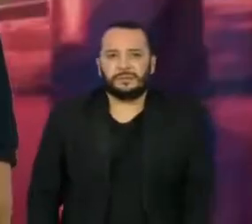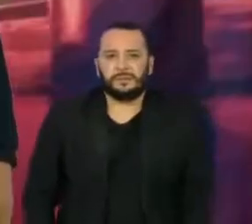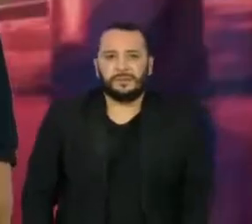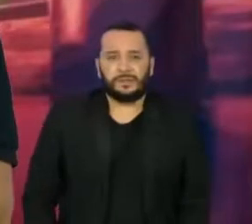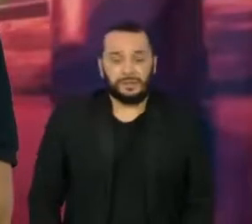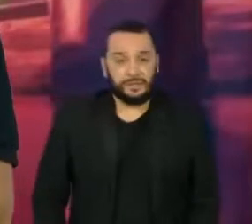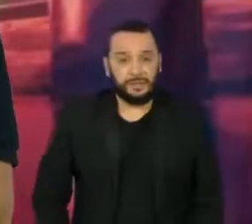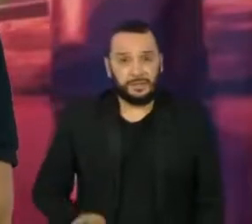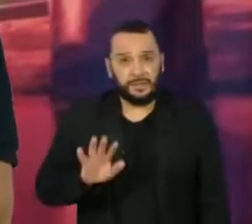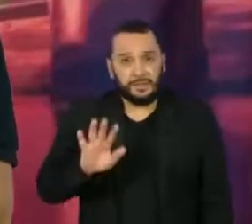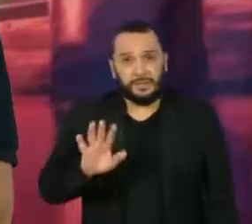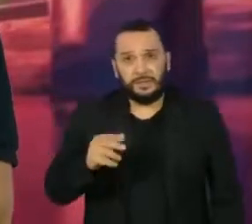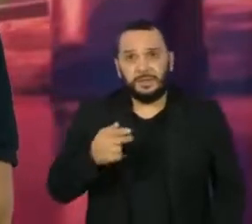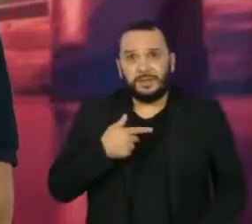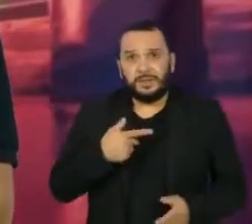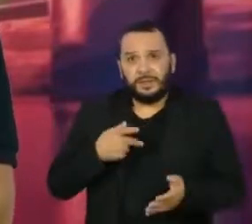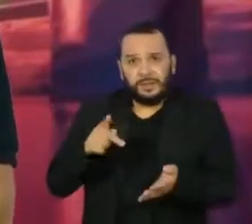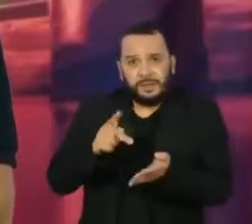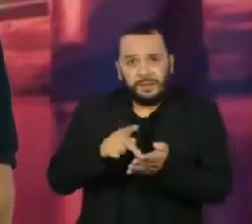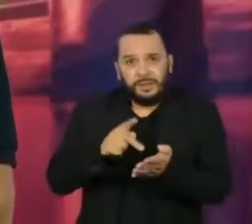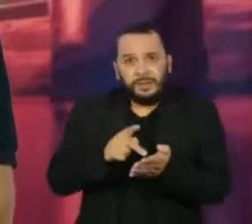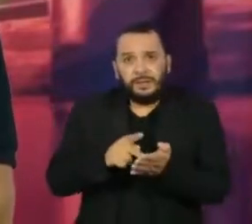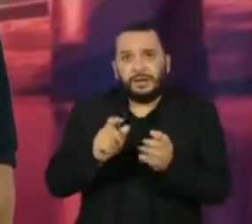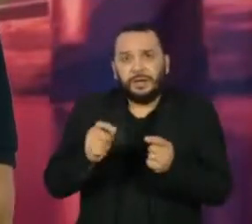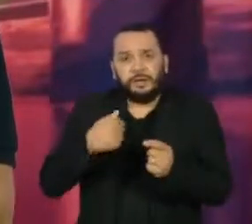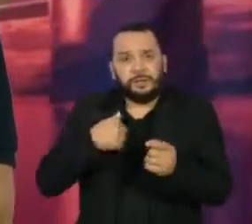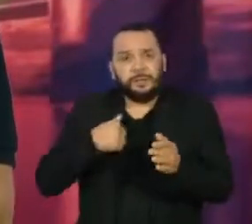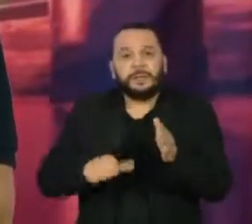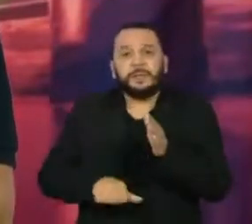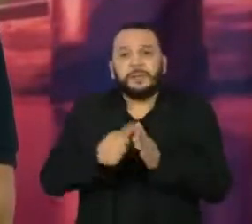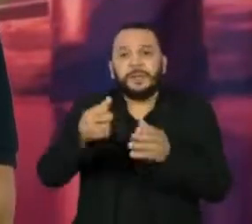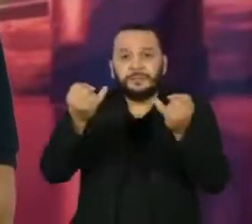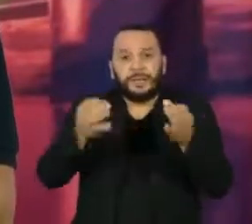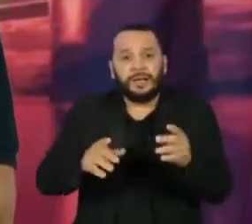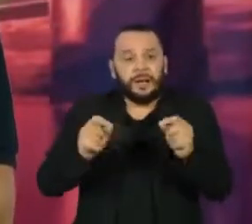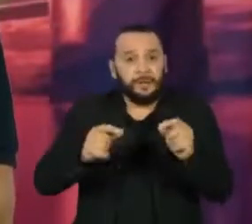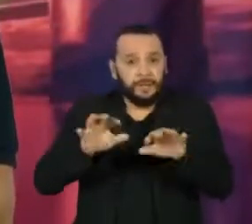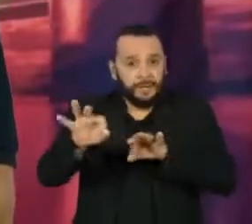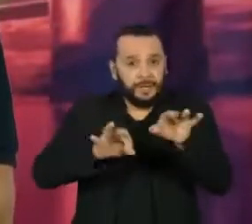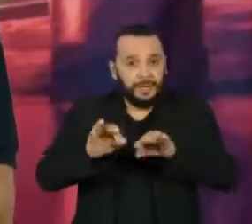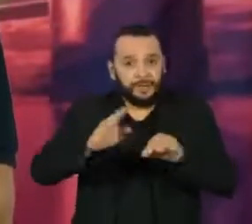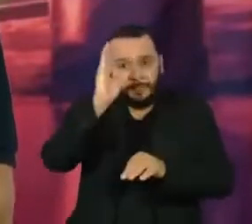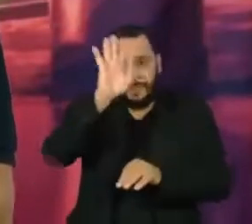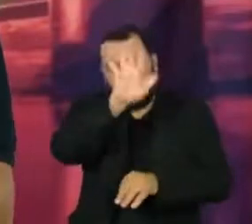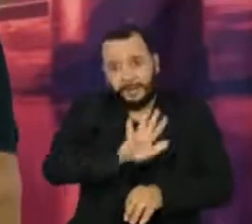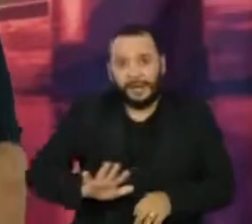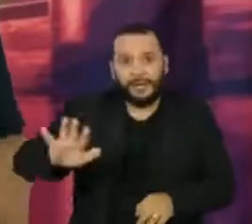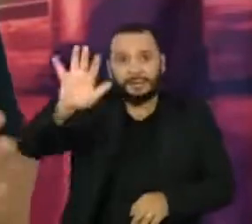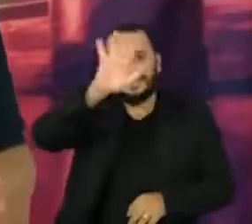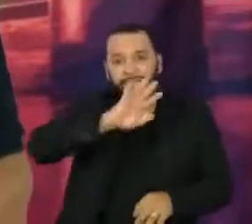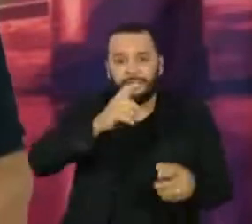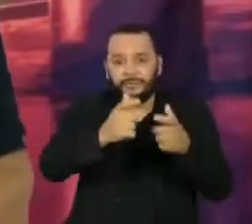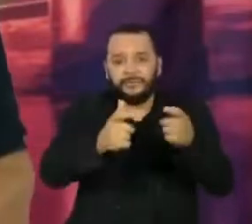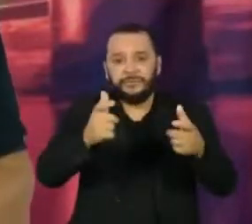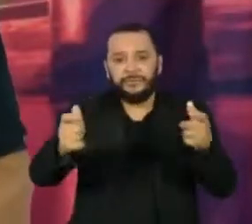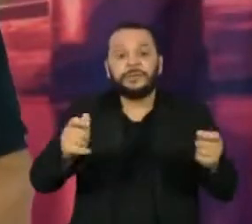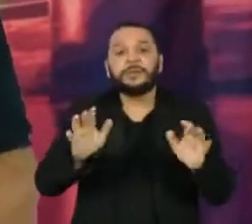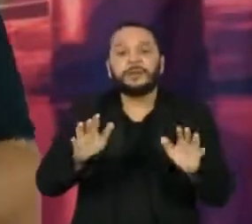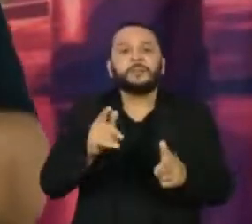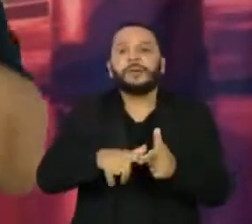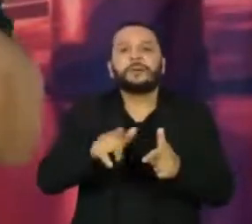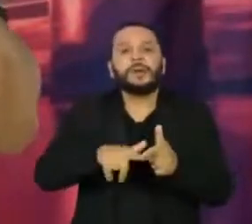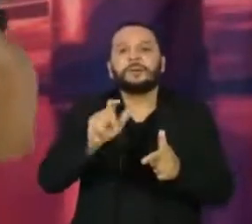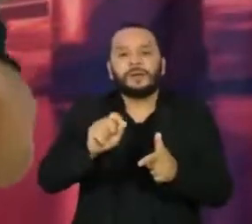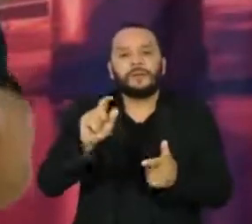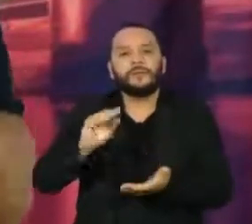Olha Maria, na verdade, primeiro dizer que o grande problema do plano nacional de imunização é a disponibilidade de doses,